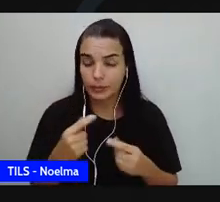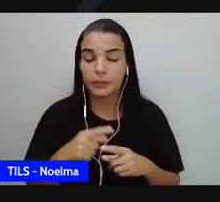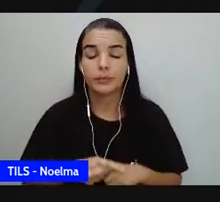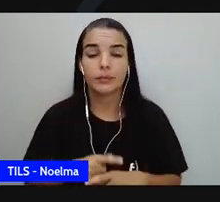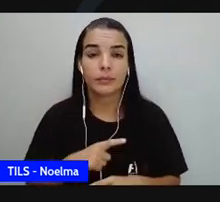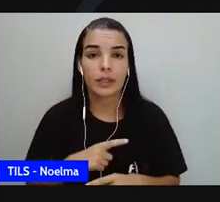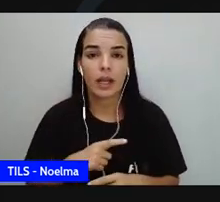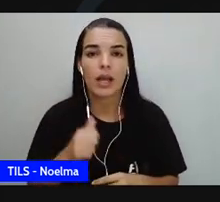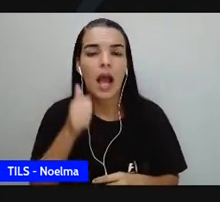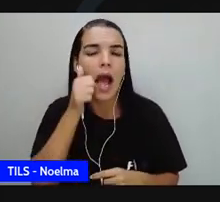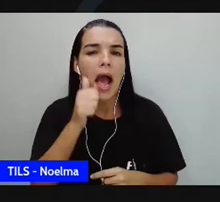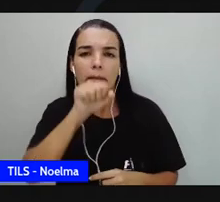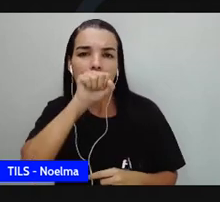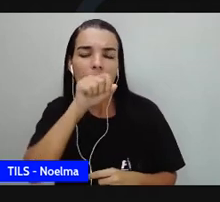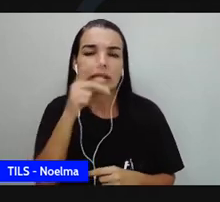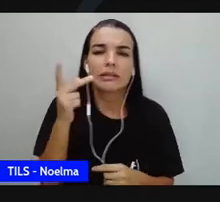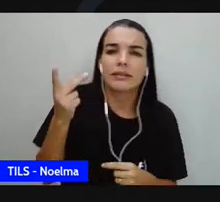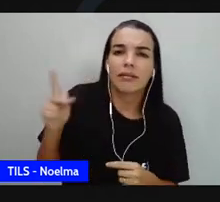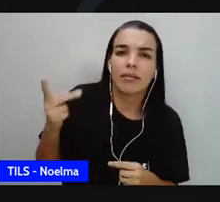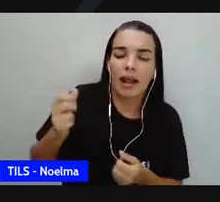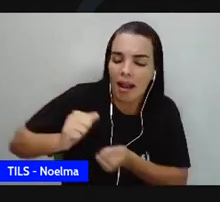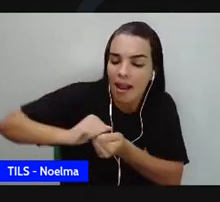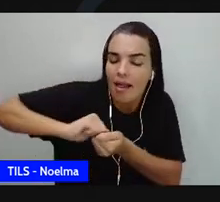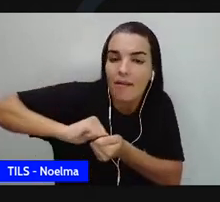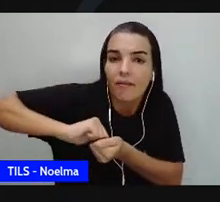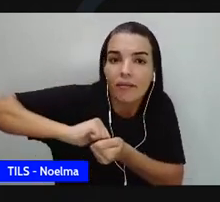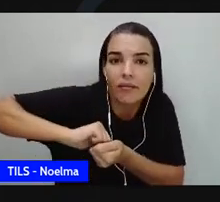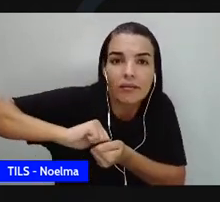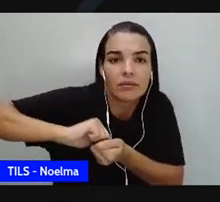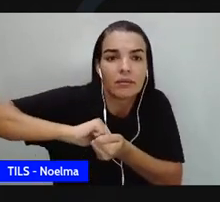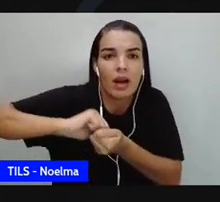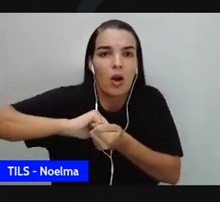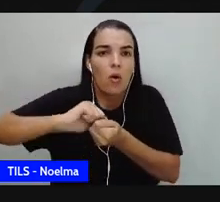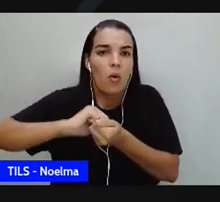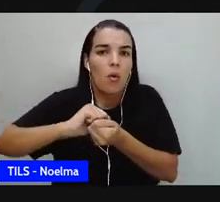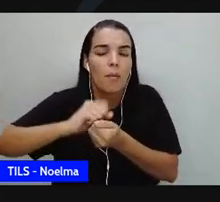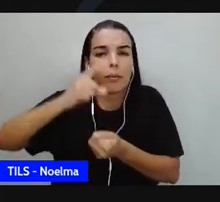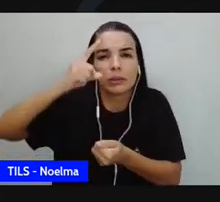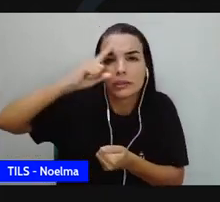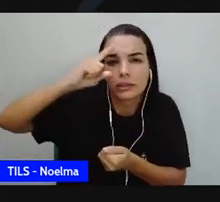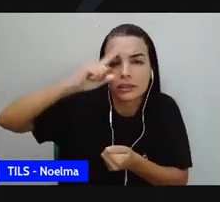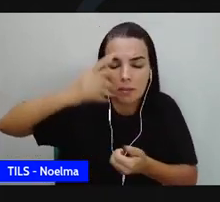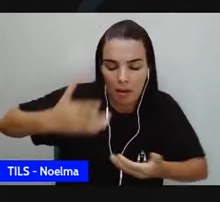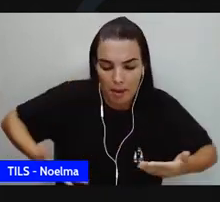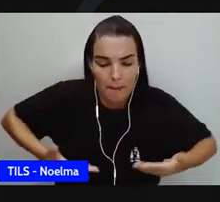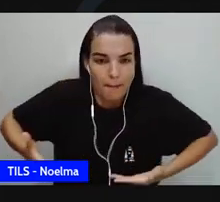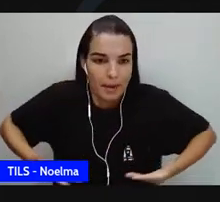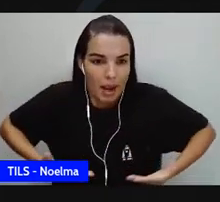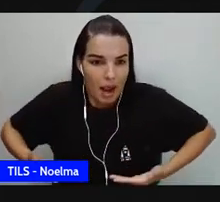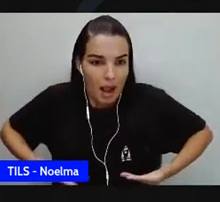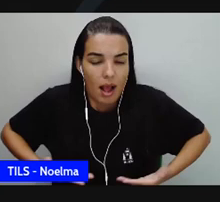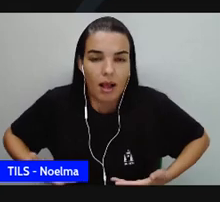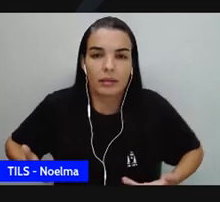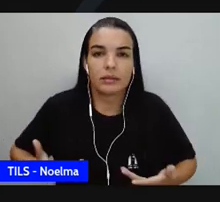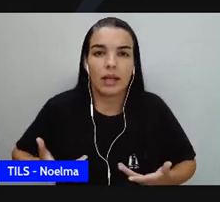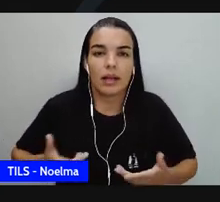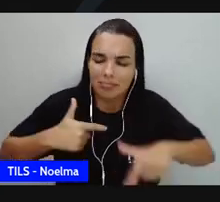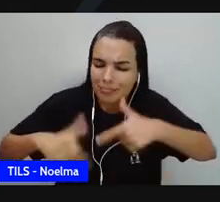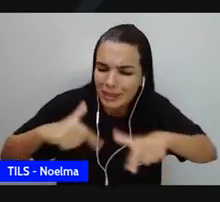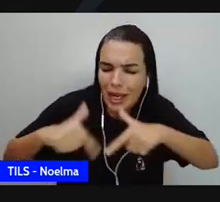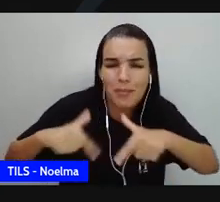A mãe dela lavava roupa, era diarista, empregada doméstica, fazia vários